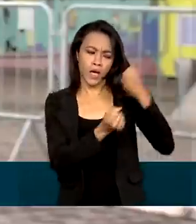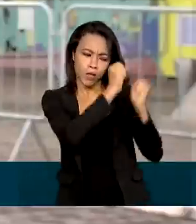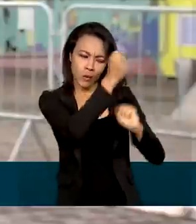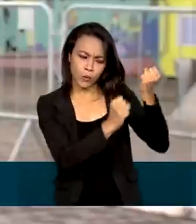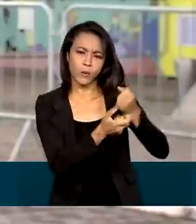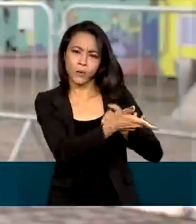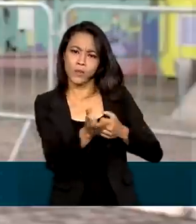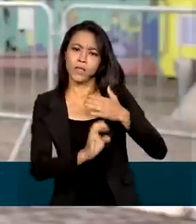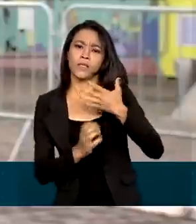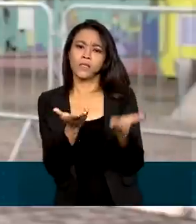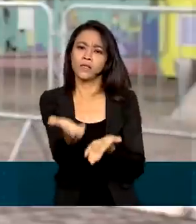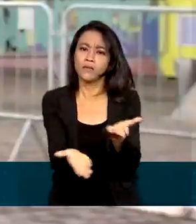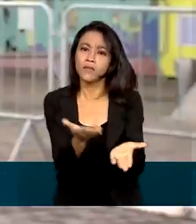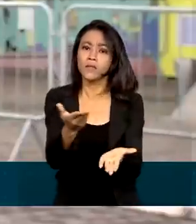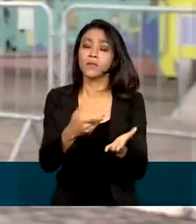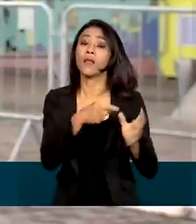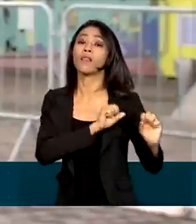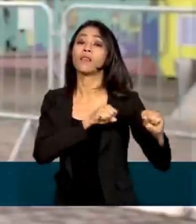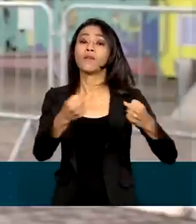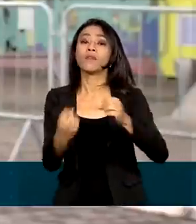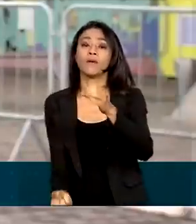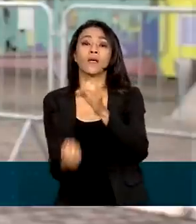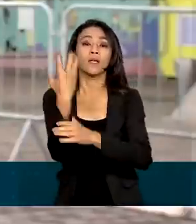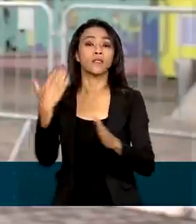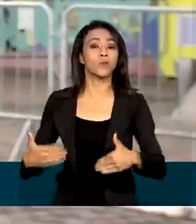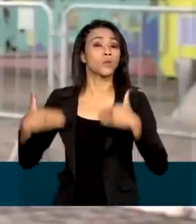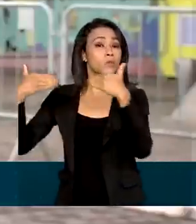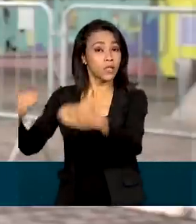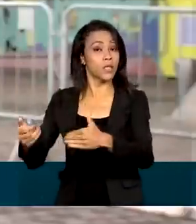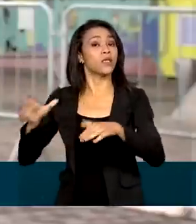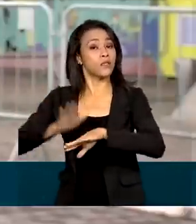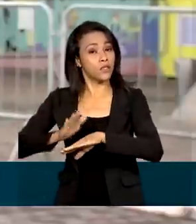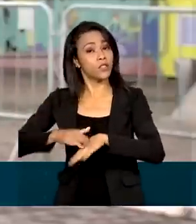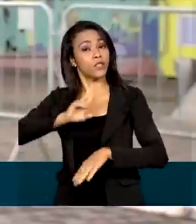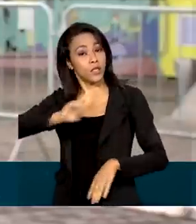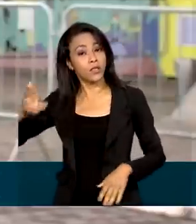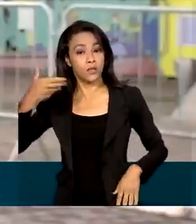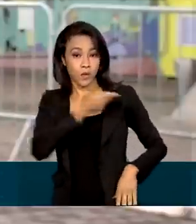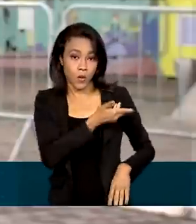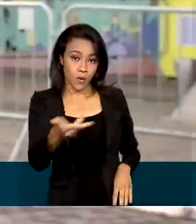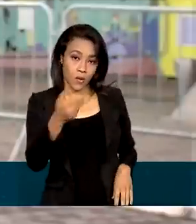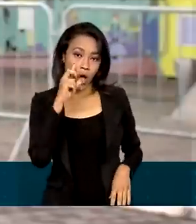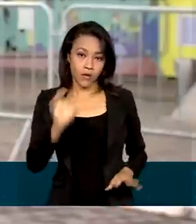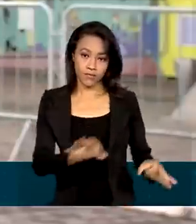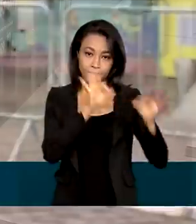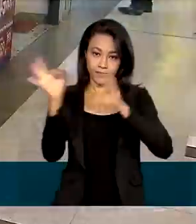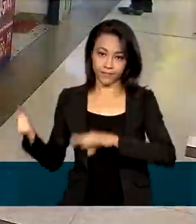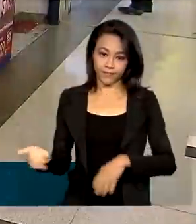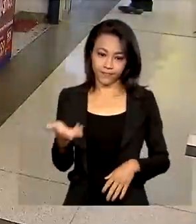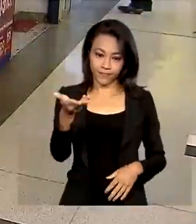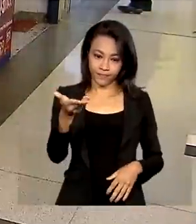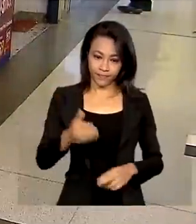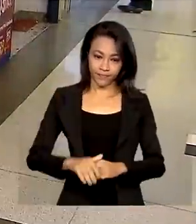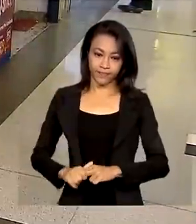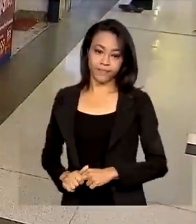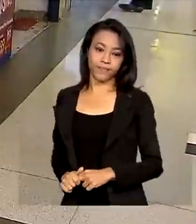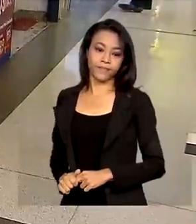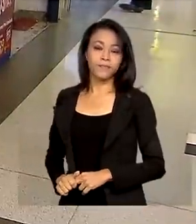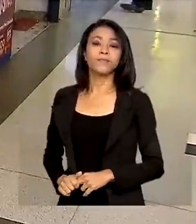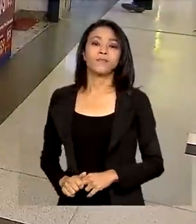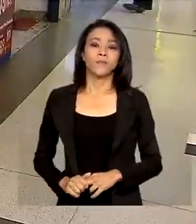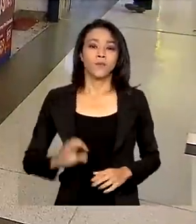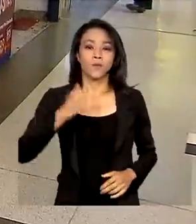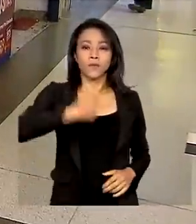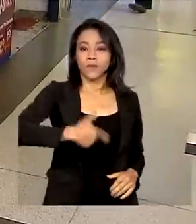e defendeu a recriação do Ministério que levava esse nome. É o que a gente acompanha agora na reportagem. O segundo